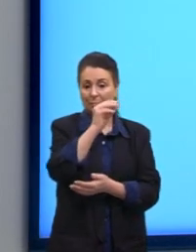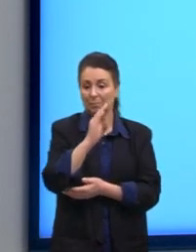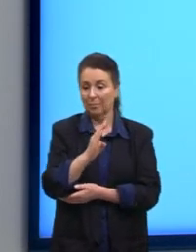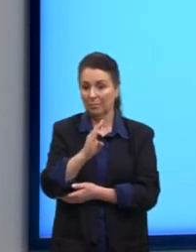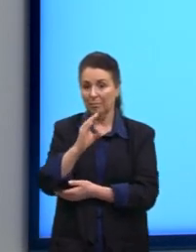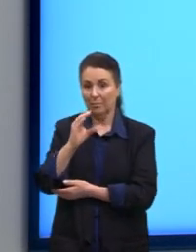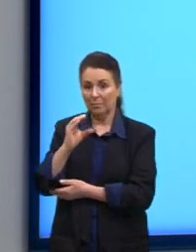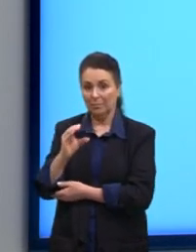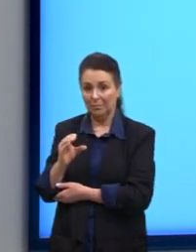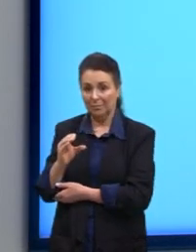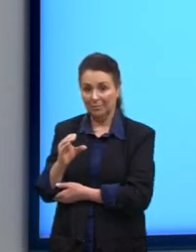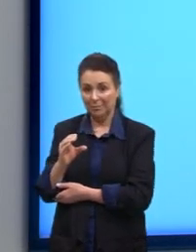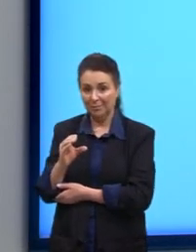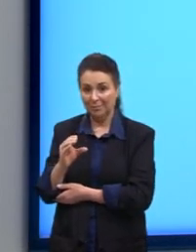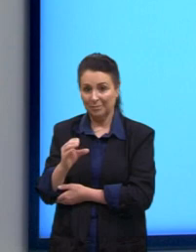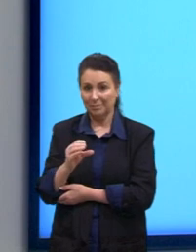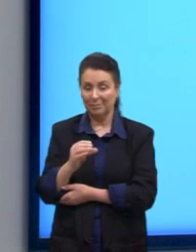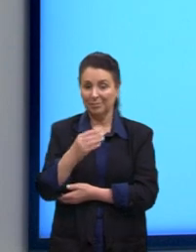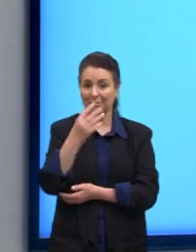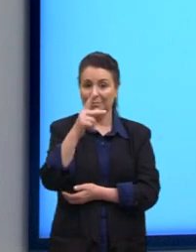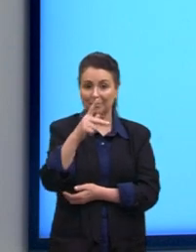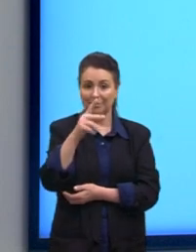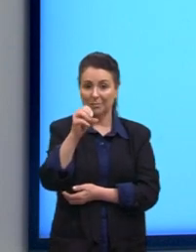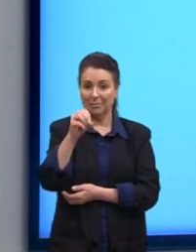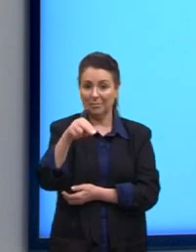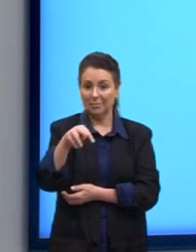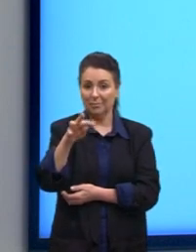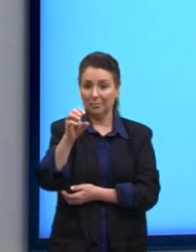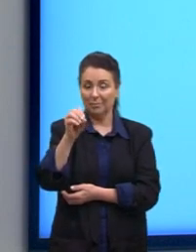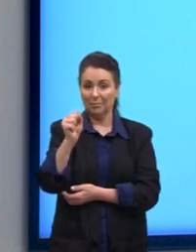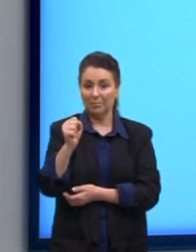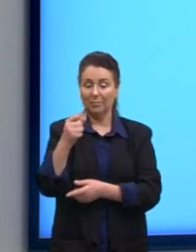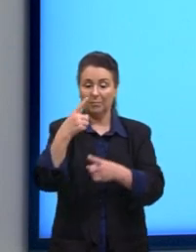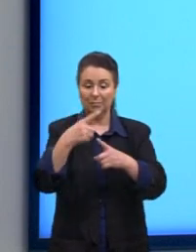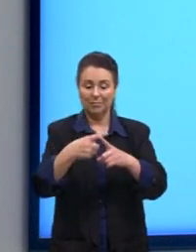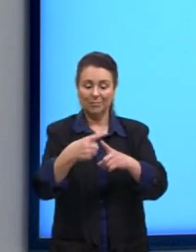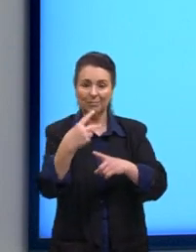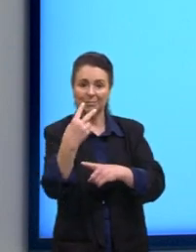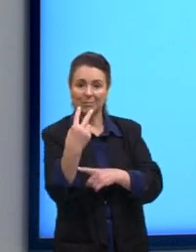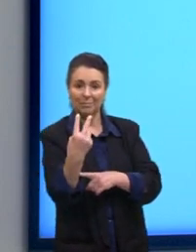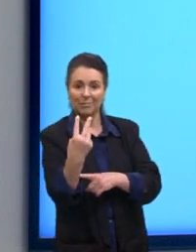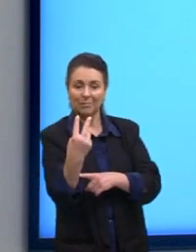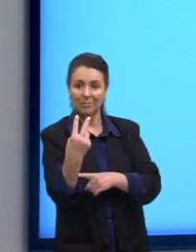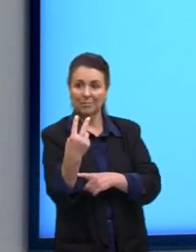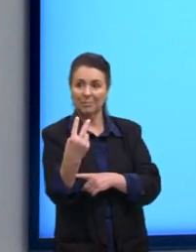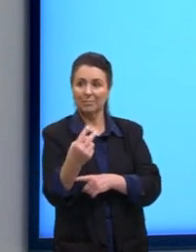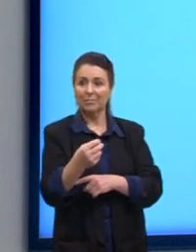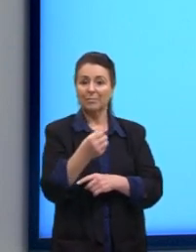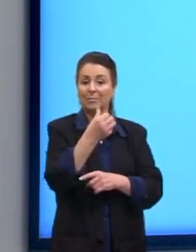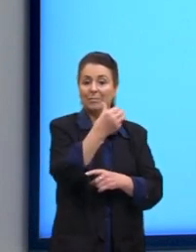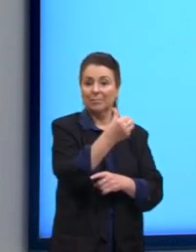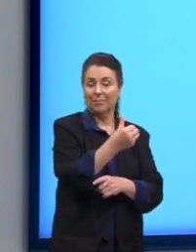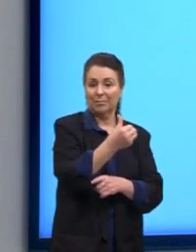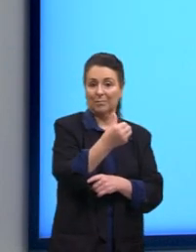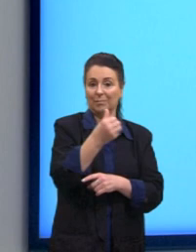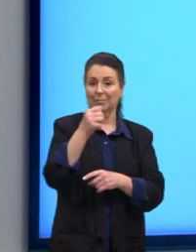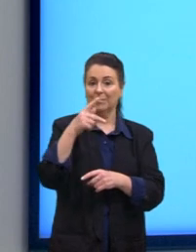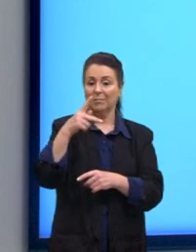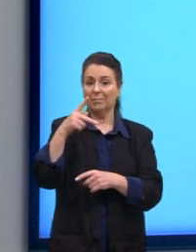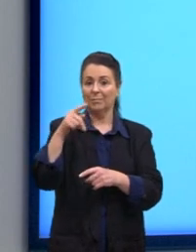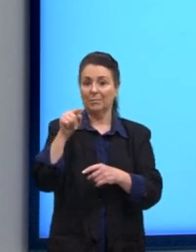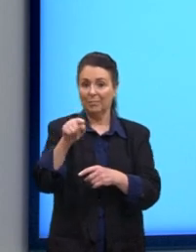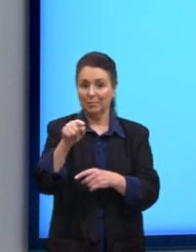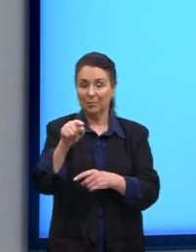e o ponto C. Multiplicando pelo peso 2, nós totalizamos seis pontos. E aí,